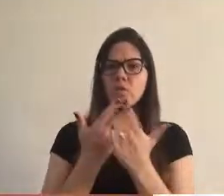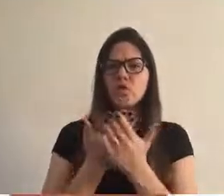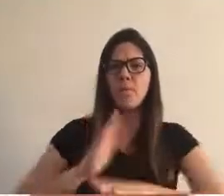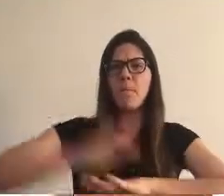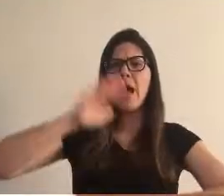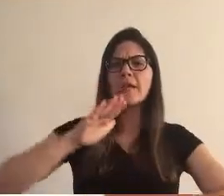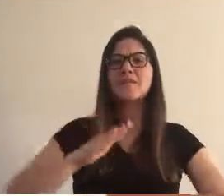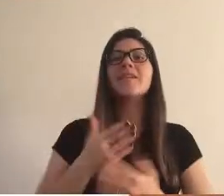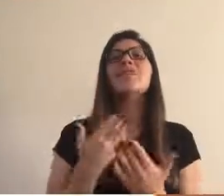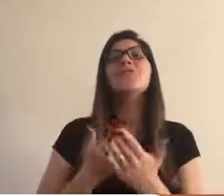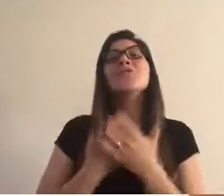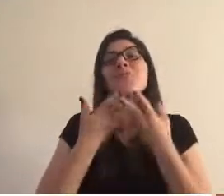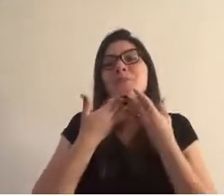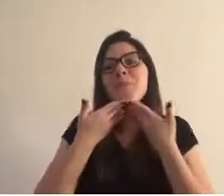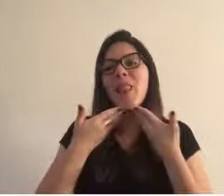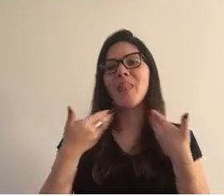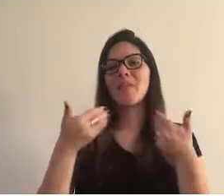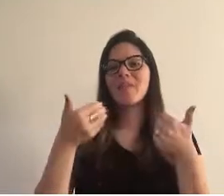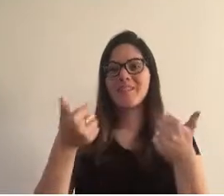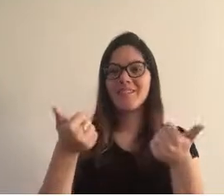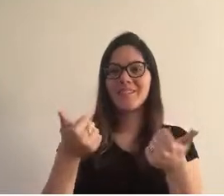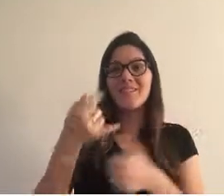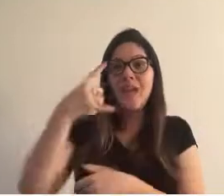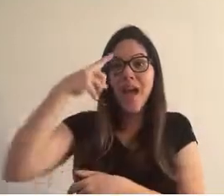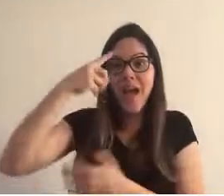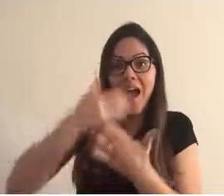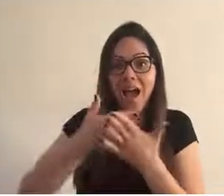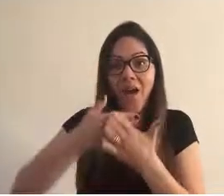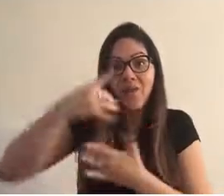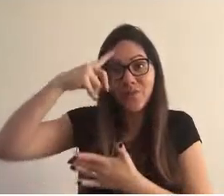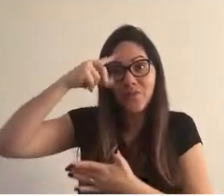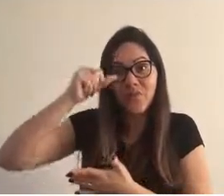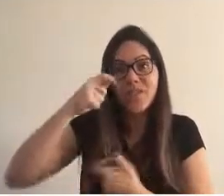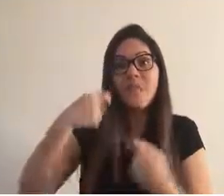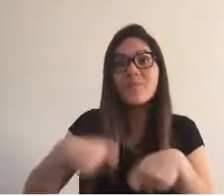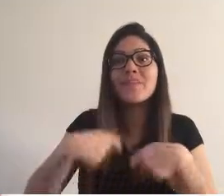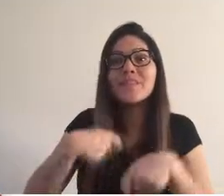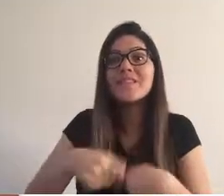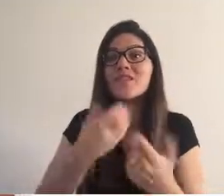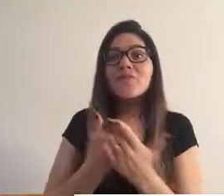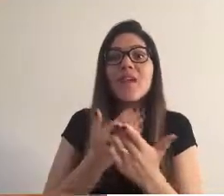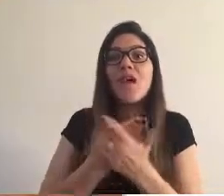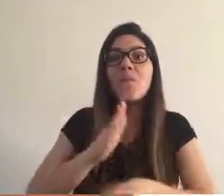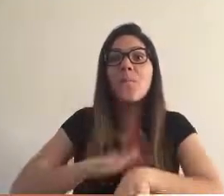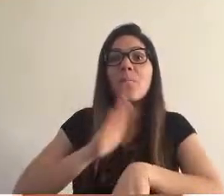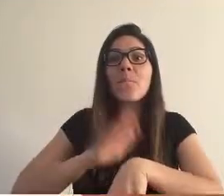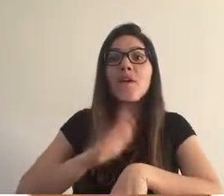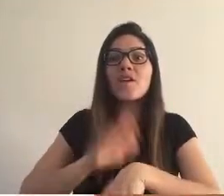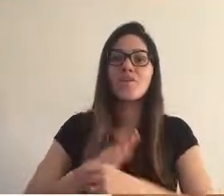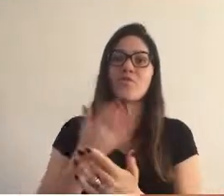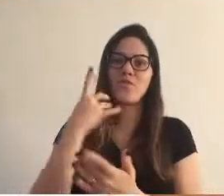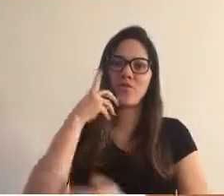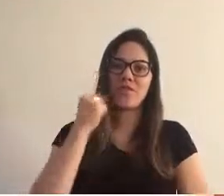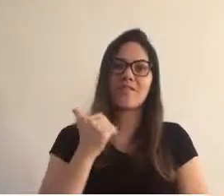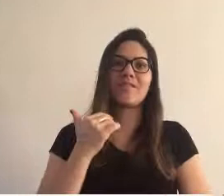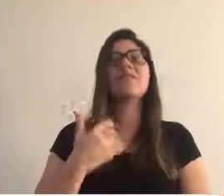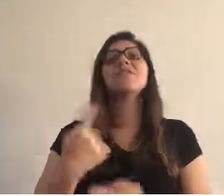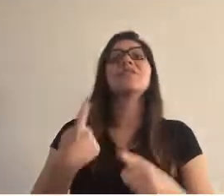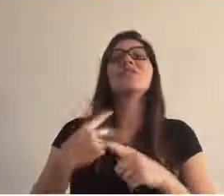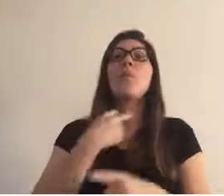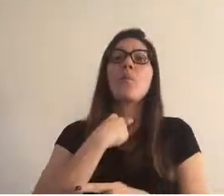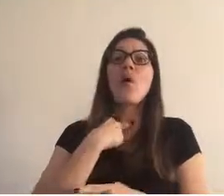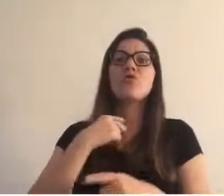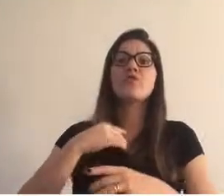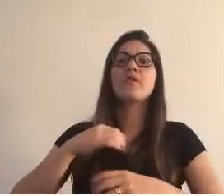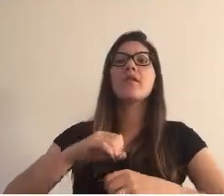Não estude mais, estude melhor. As aulas do dia devem ser estudadas no mesmo dia, antes que passe uma noite